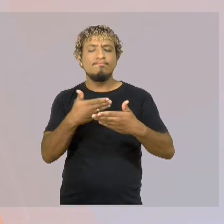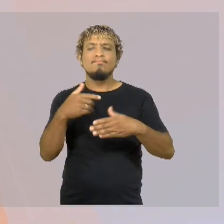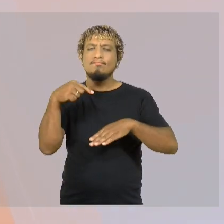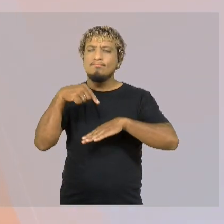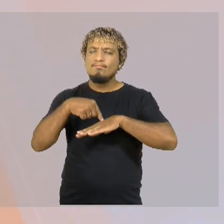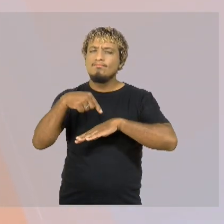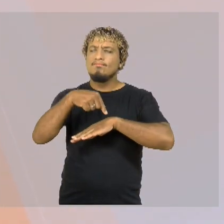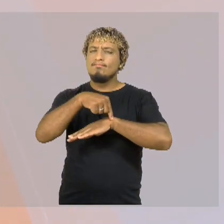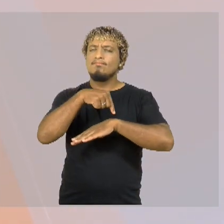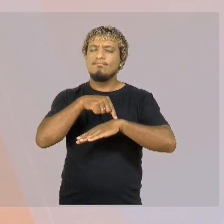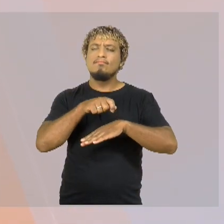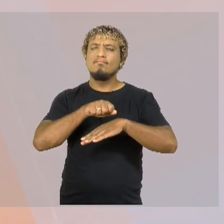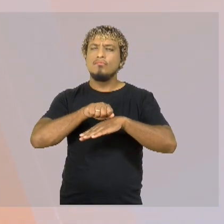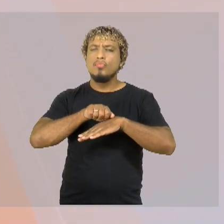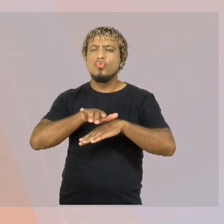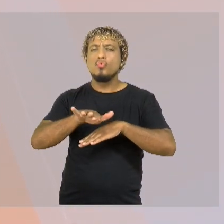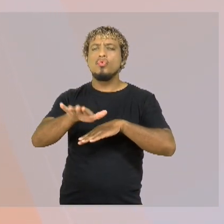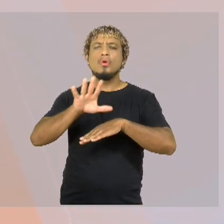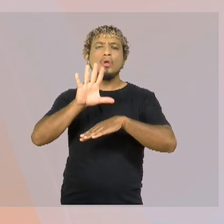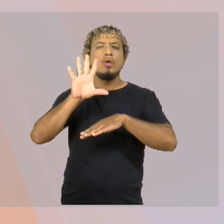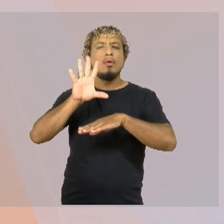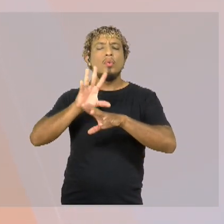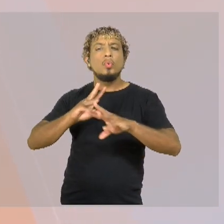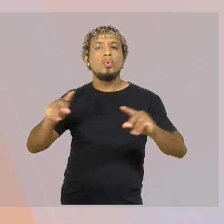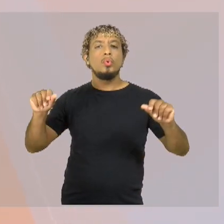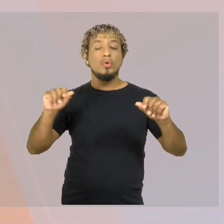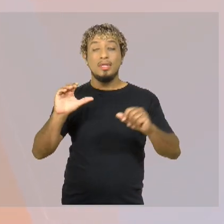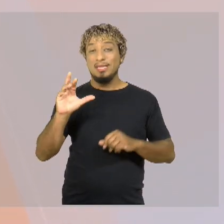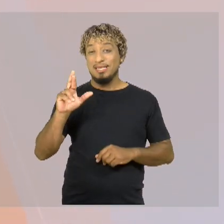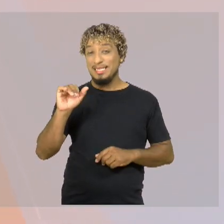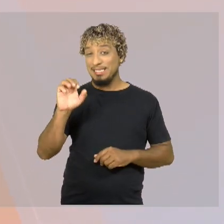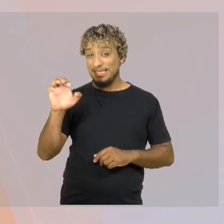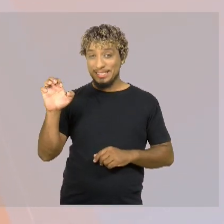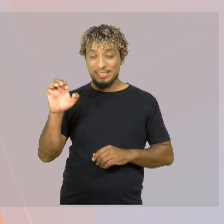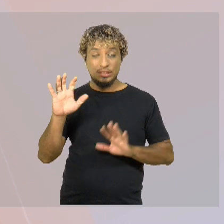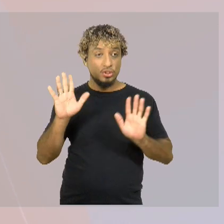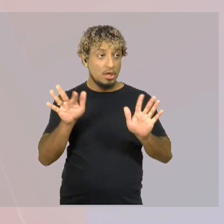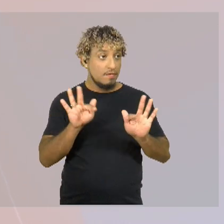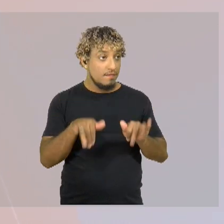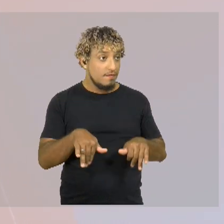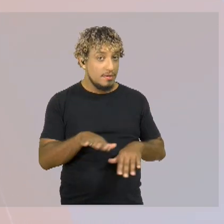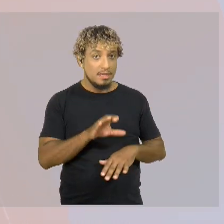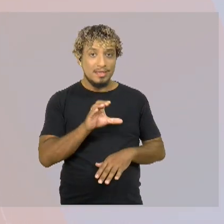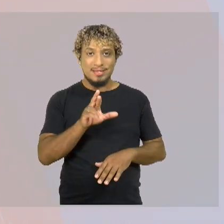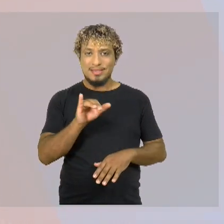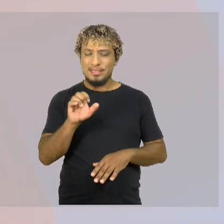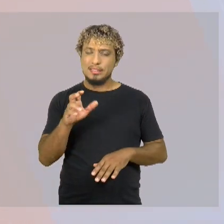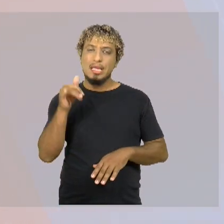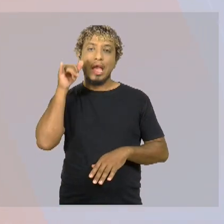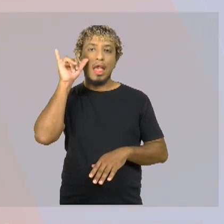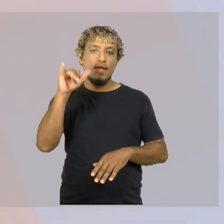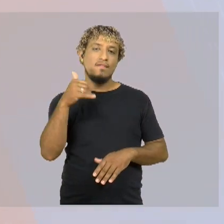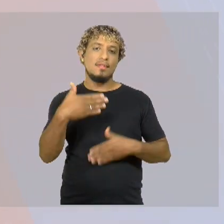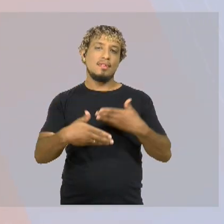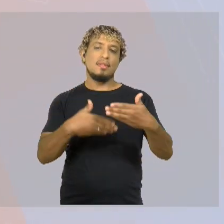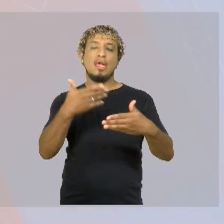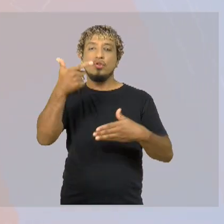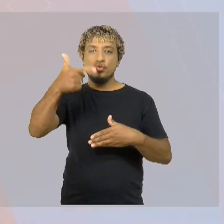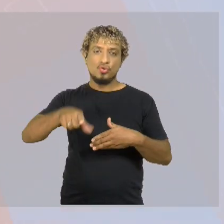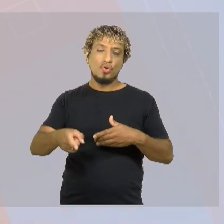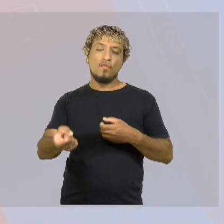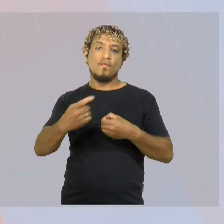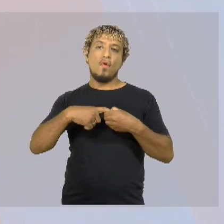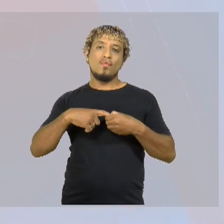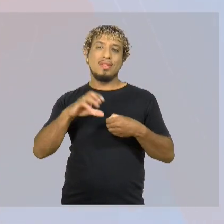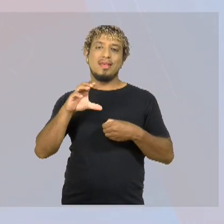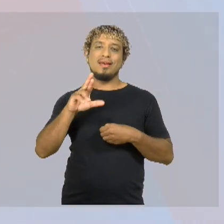o agulhamento. E tirar o paciente da crise. Tirando o paciente da crise, é importante fazer a prevenção. E a